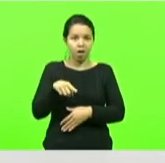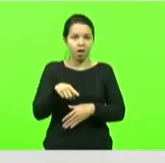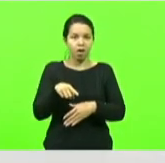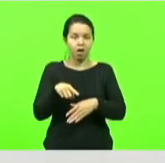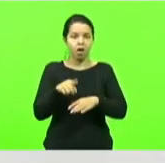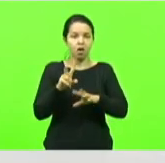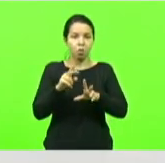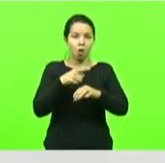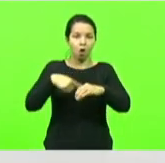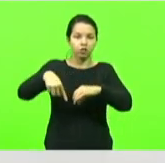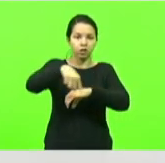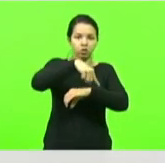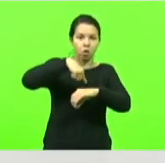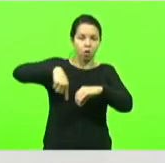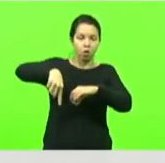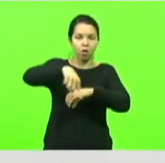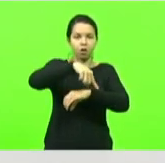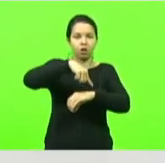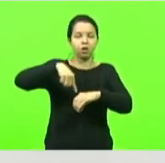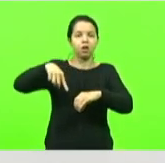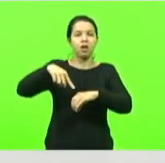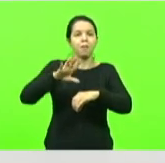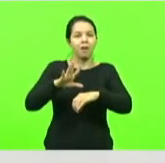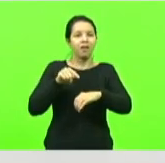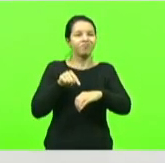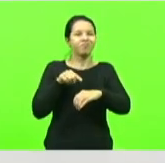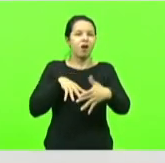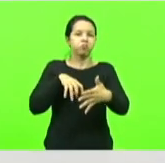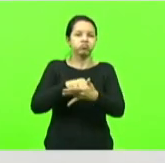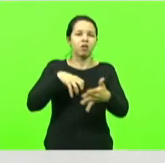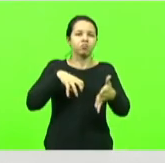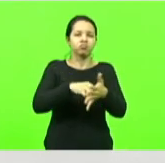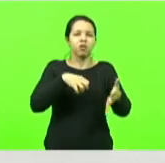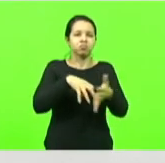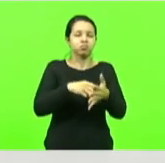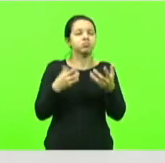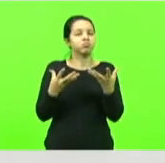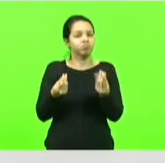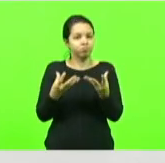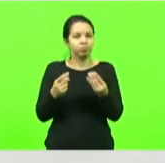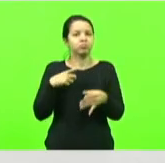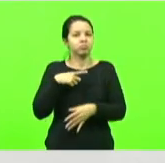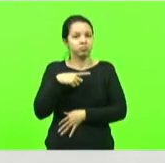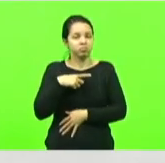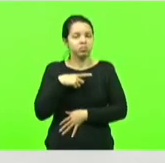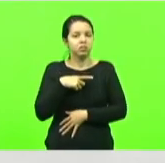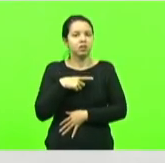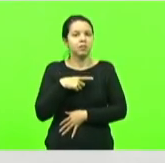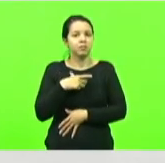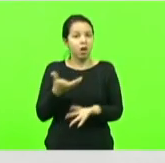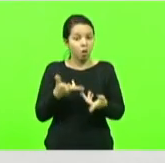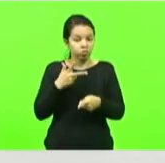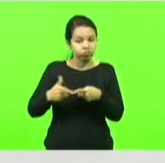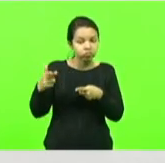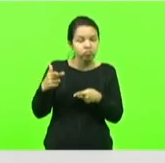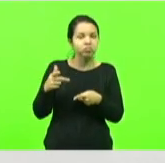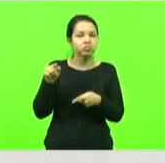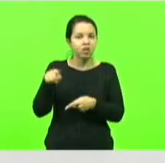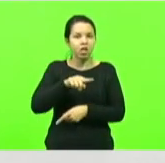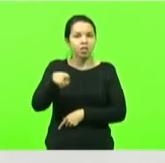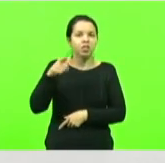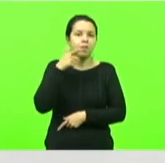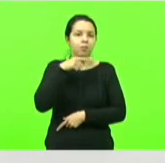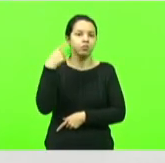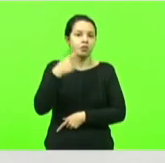tem causado inúmeros acidentes e finalmente é uma conquista não só do deputado mas também